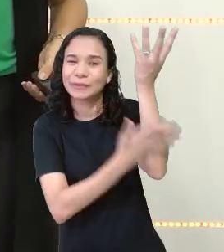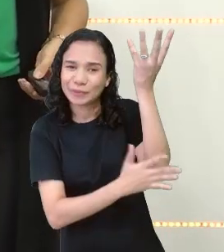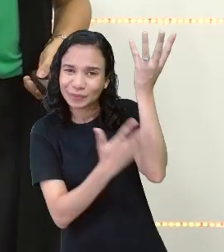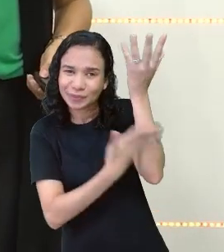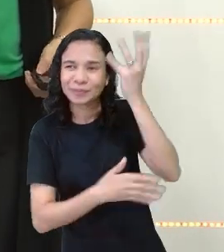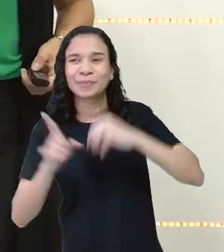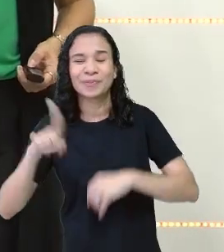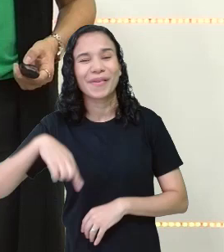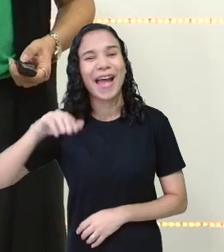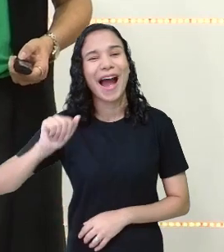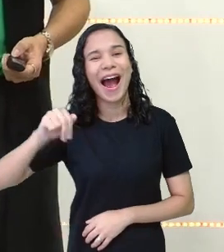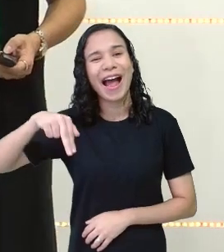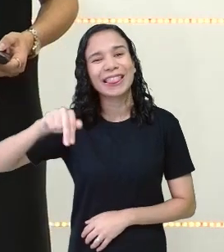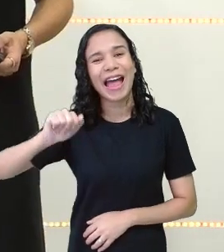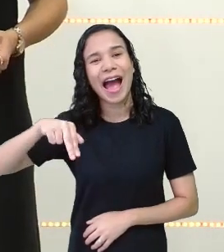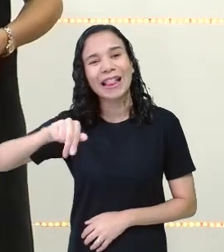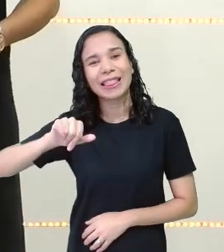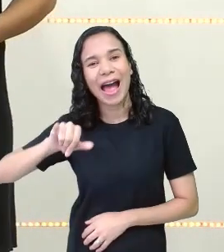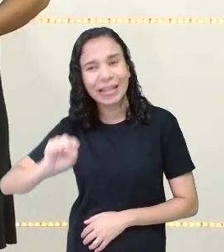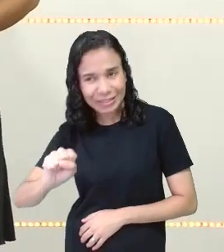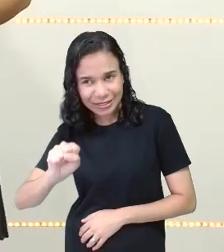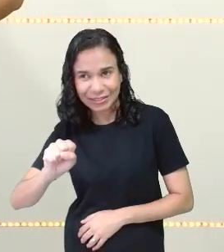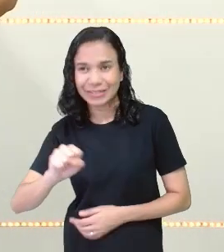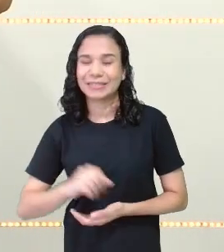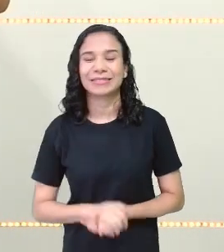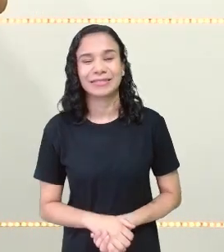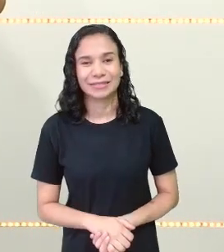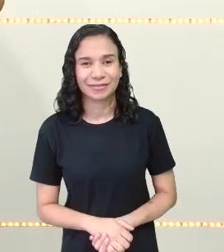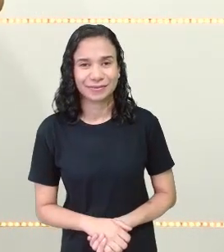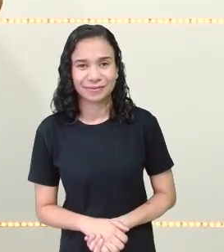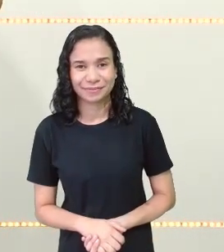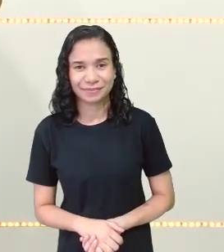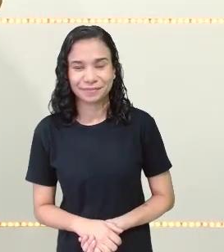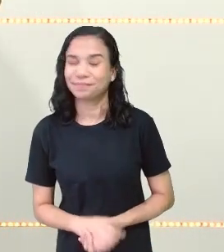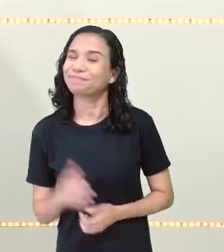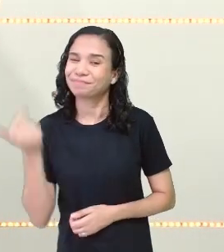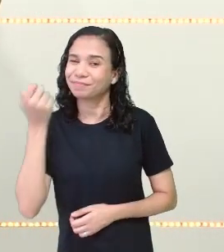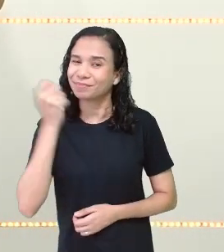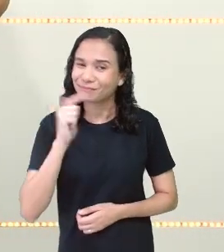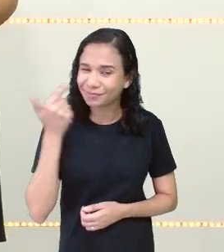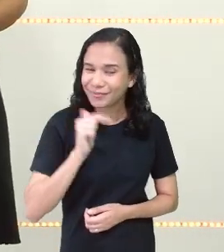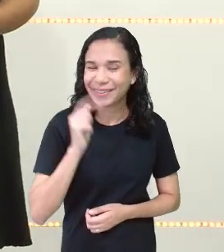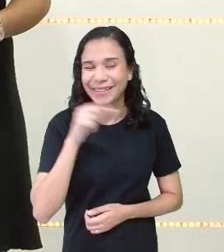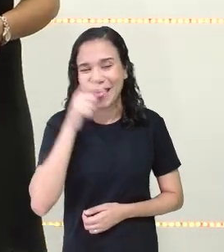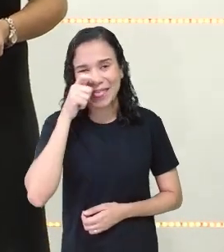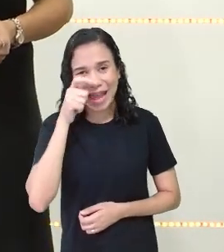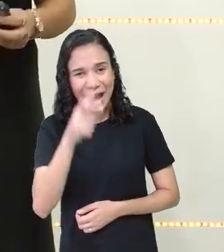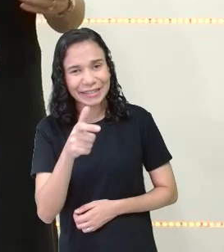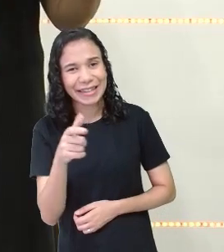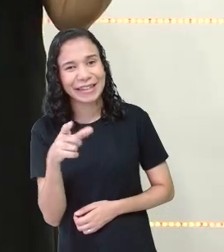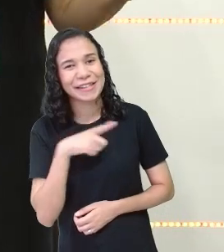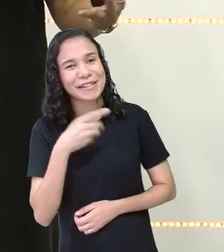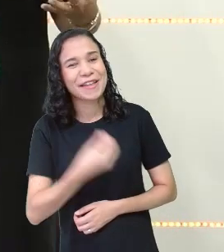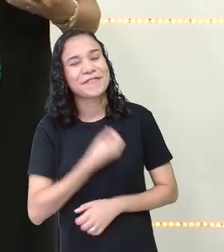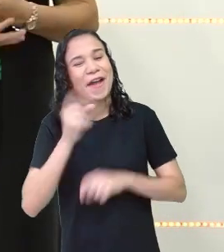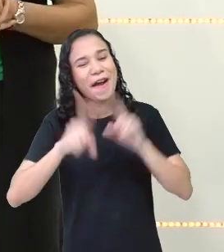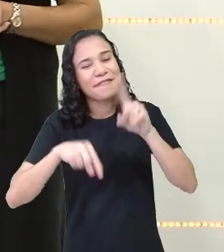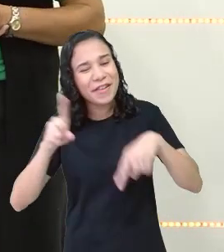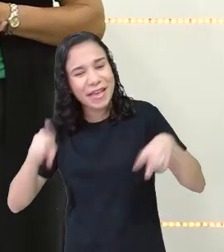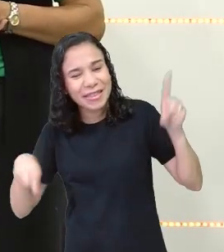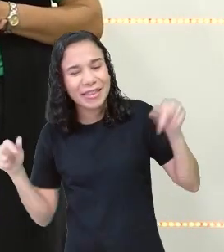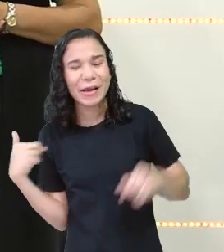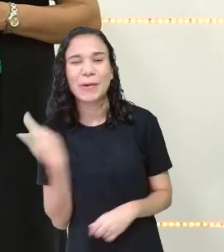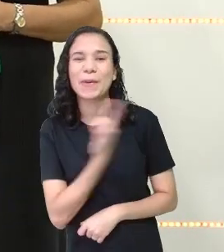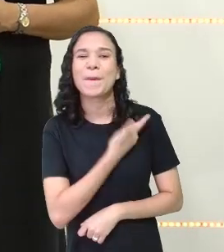abacaxi é a mesma coisa que ananás. Não é engraçado isso? Não é interessante? Essa variação da